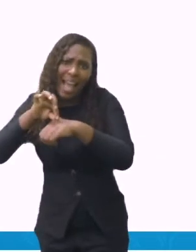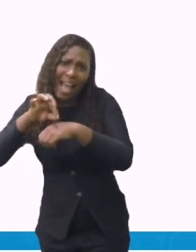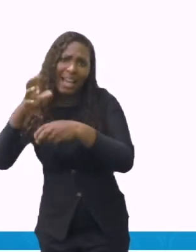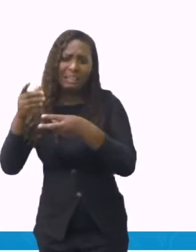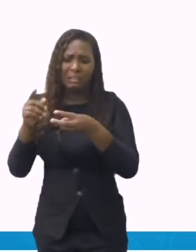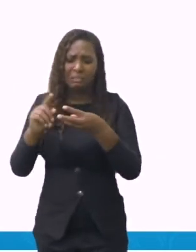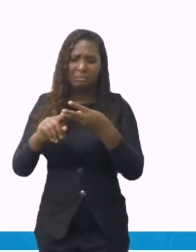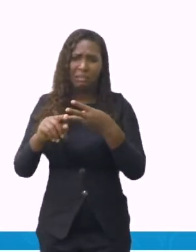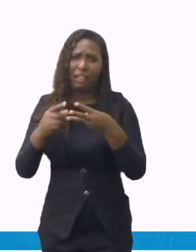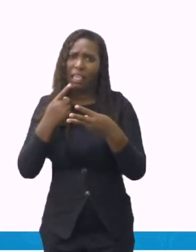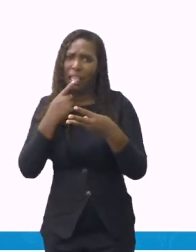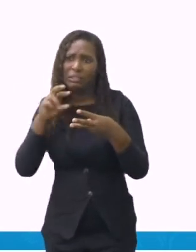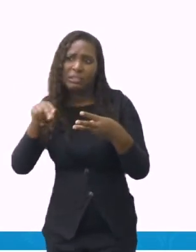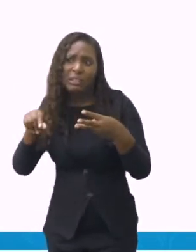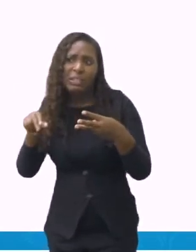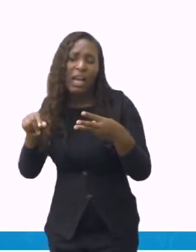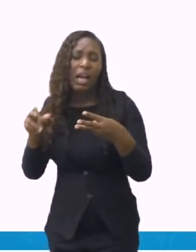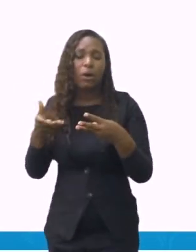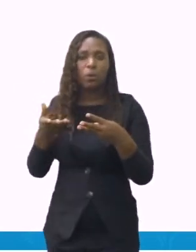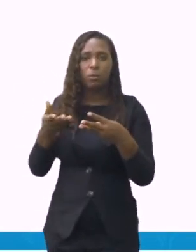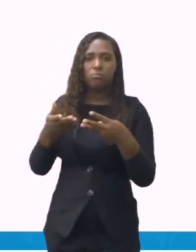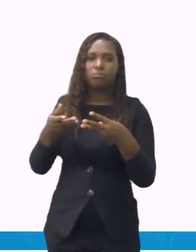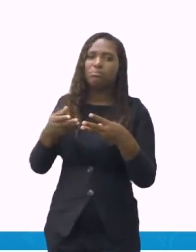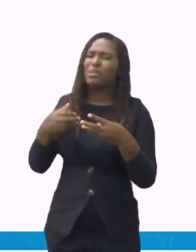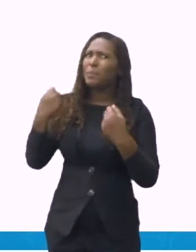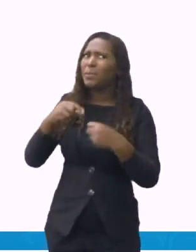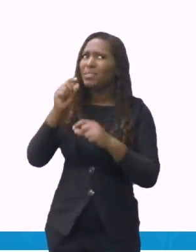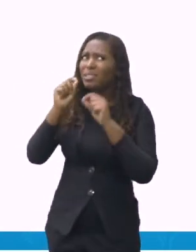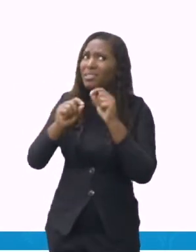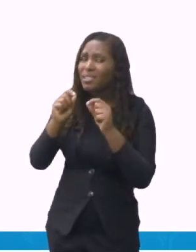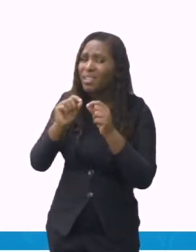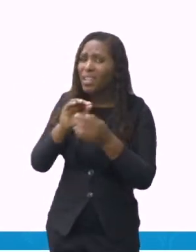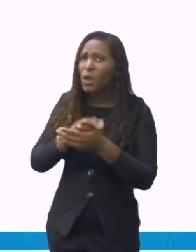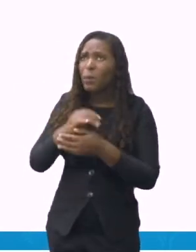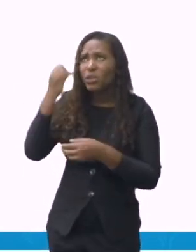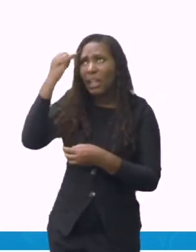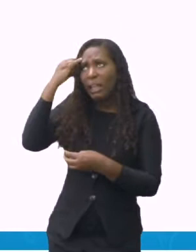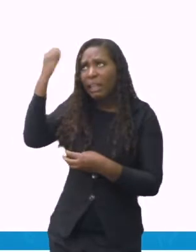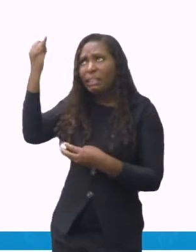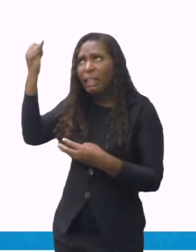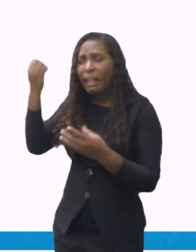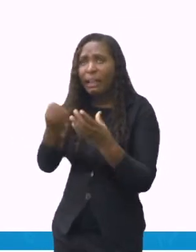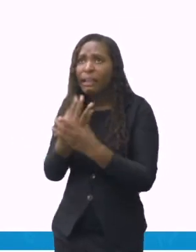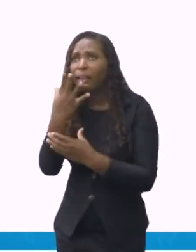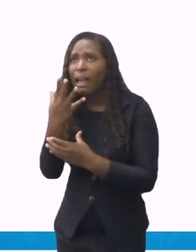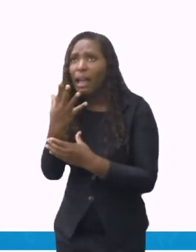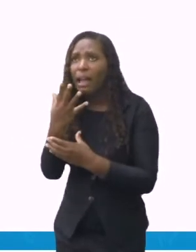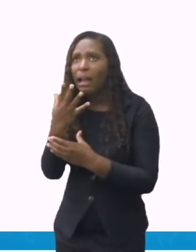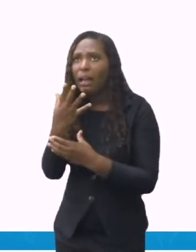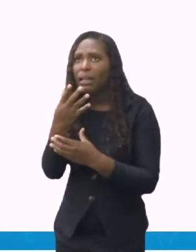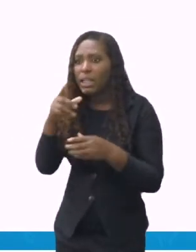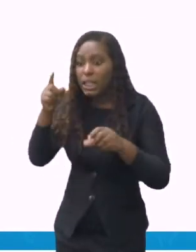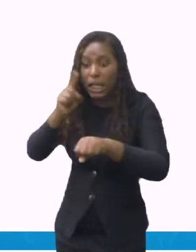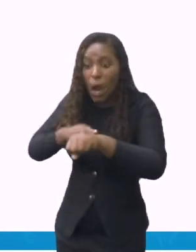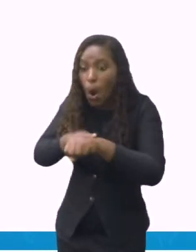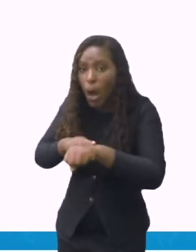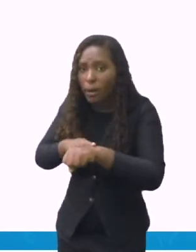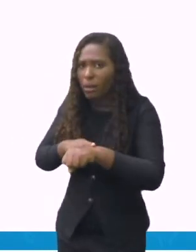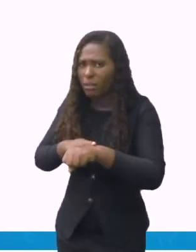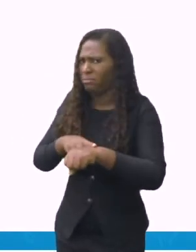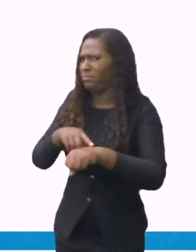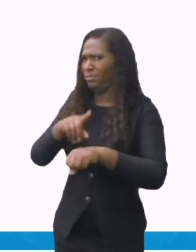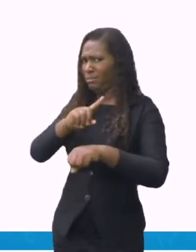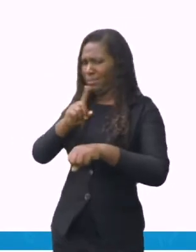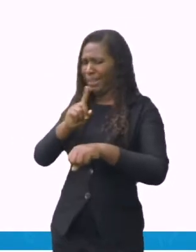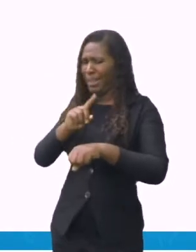inventar da minha cabeça? Se eu estiver experimentando uma receita, sim. Mas se eu for seguir uma